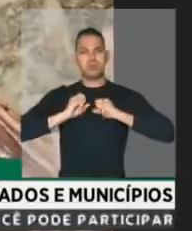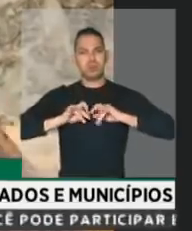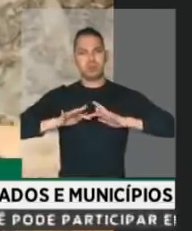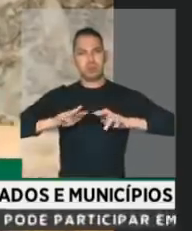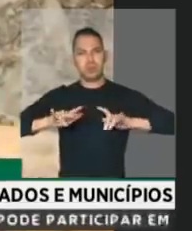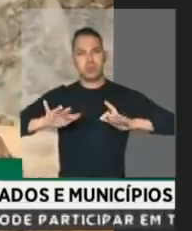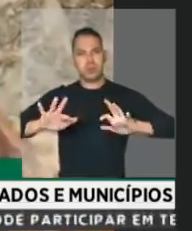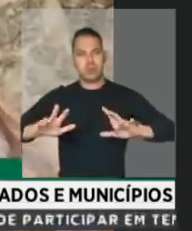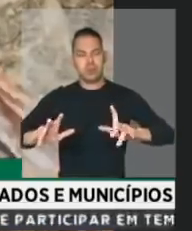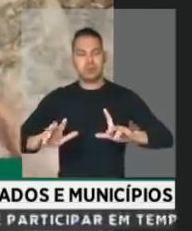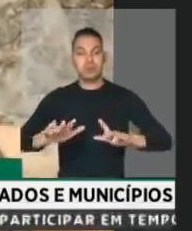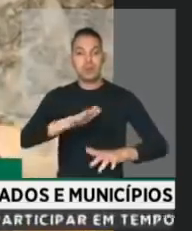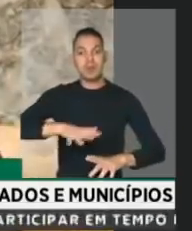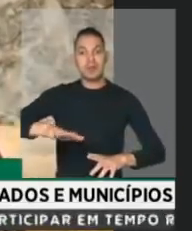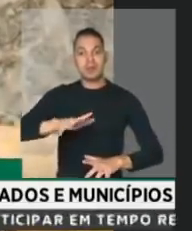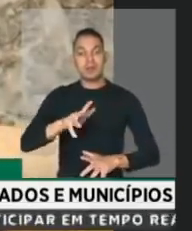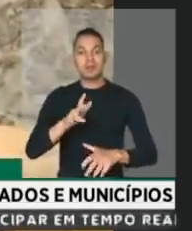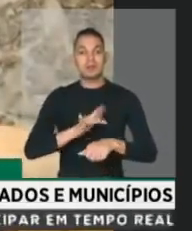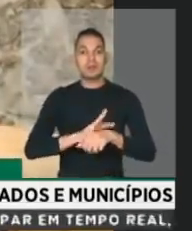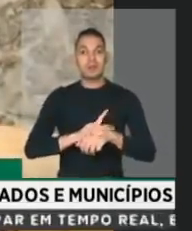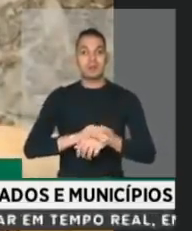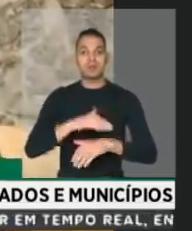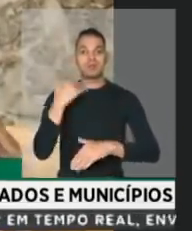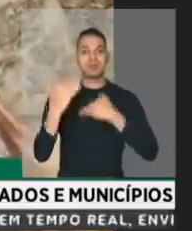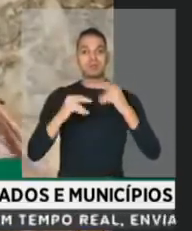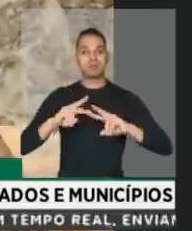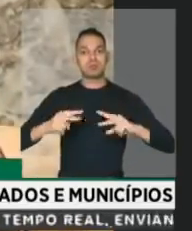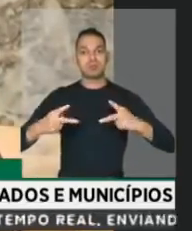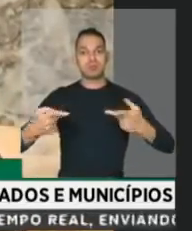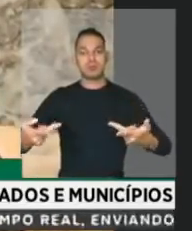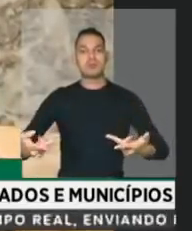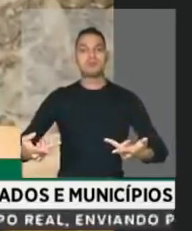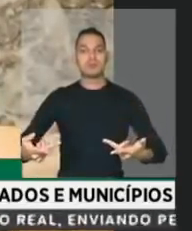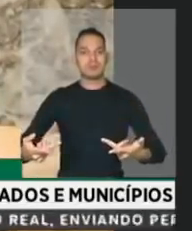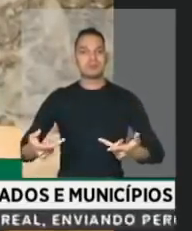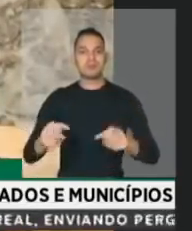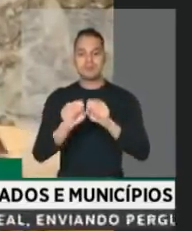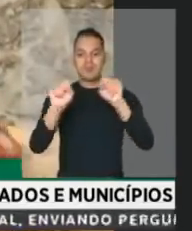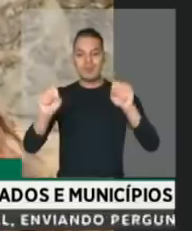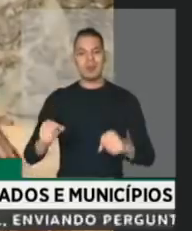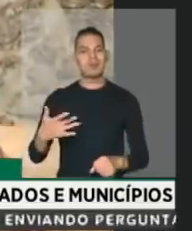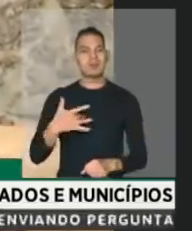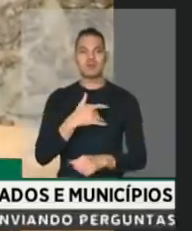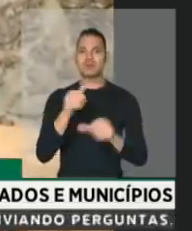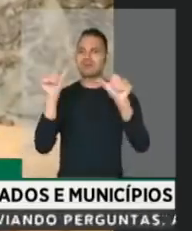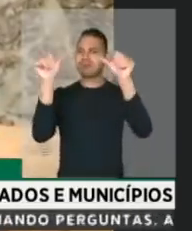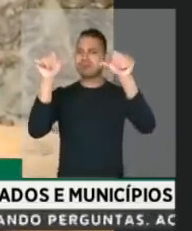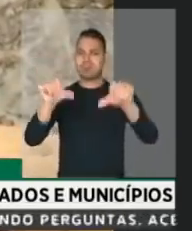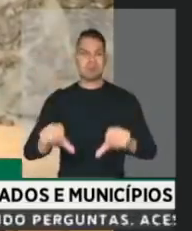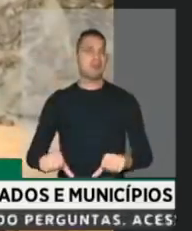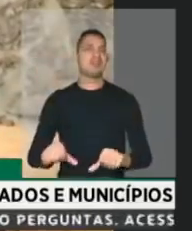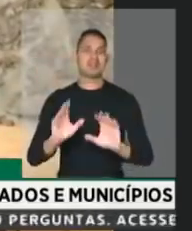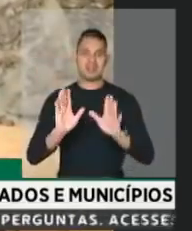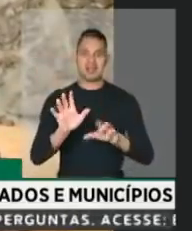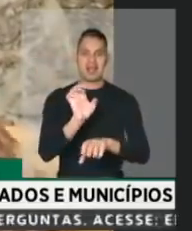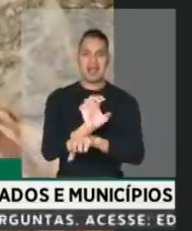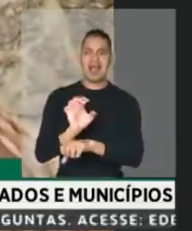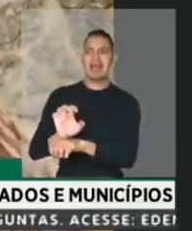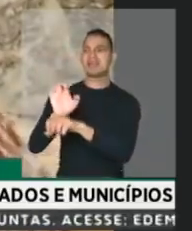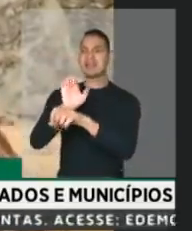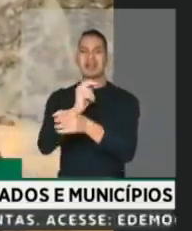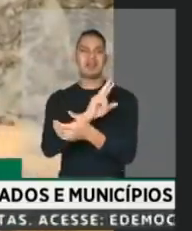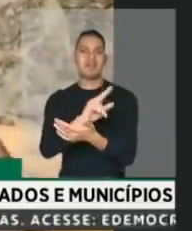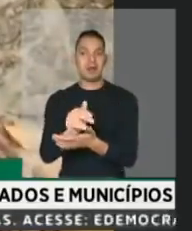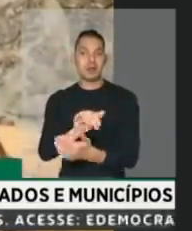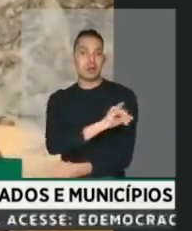adoecimento e das mortes. Já há colapso do sistema de saúde de vários estados. No meu